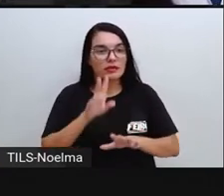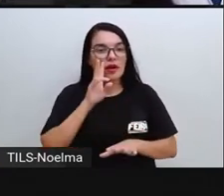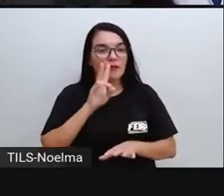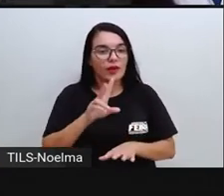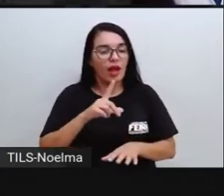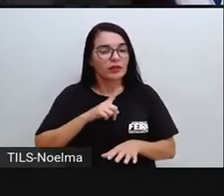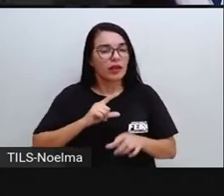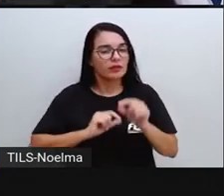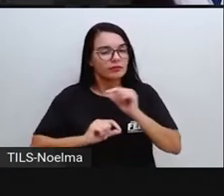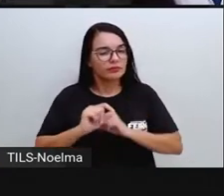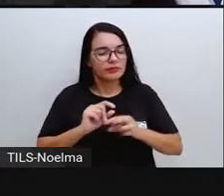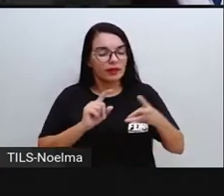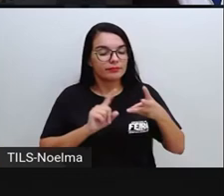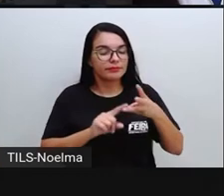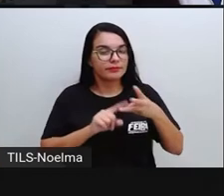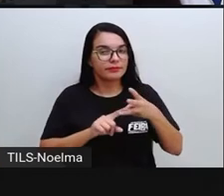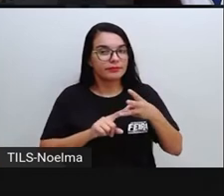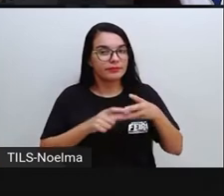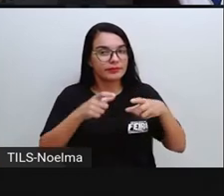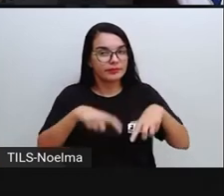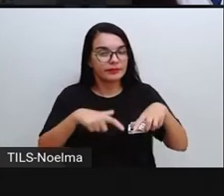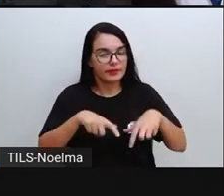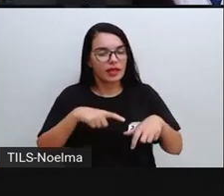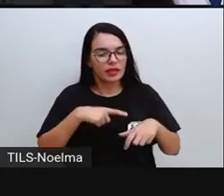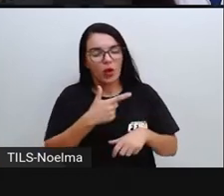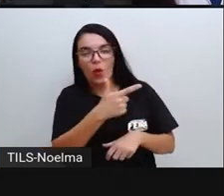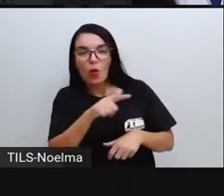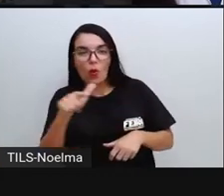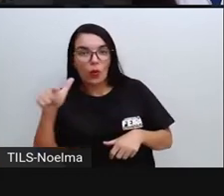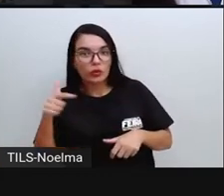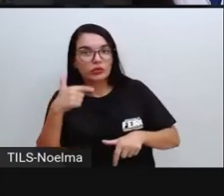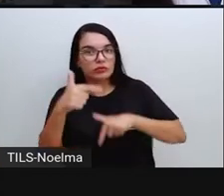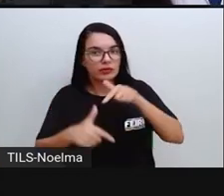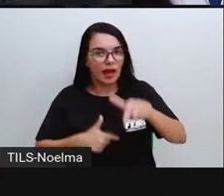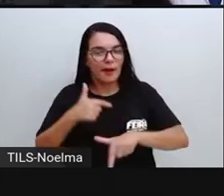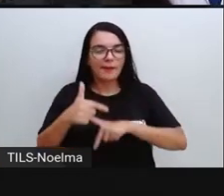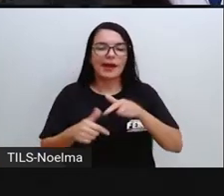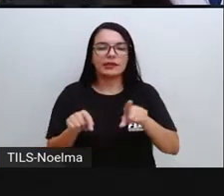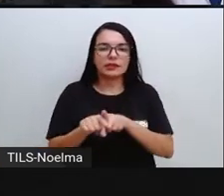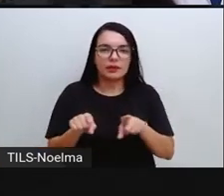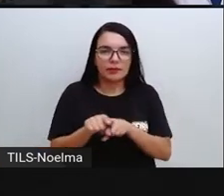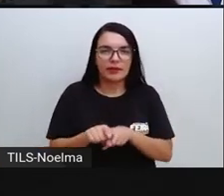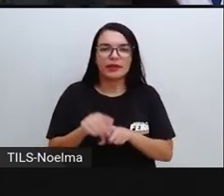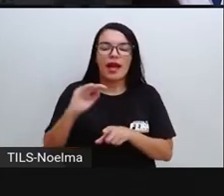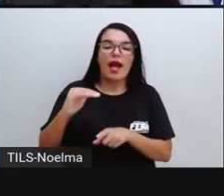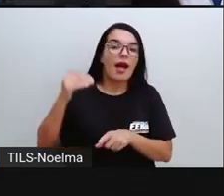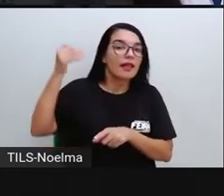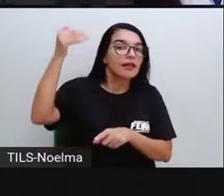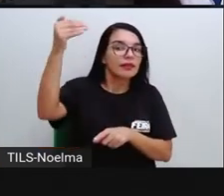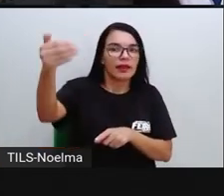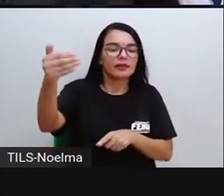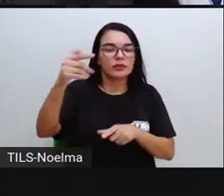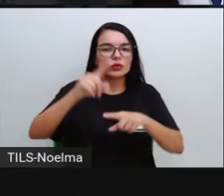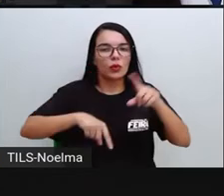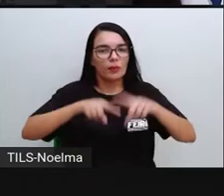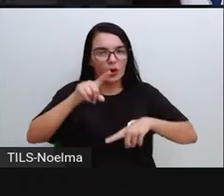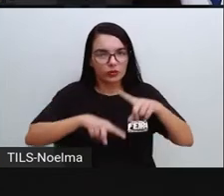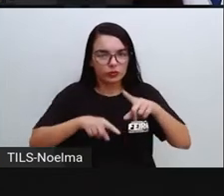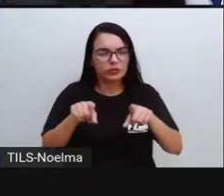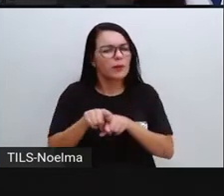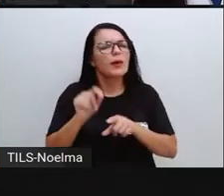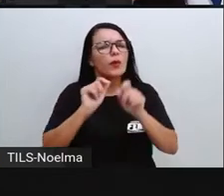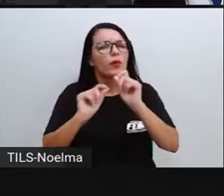terciário, ainda nós temos outros tipos de atividades, além da comercialização do produto, né? A própria prestação de